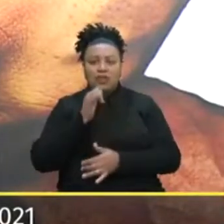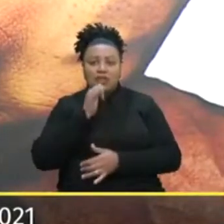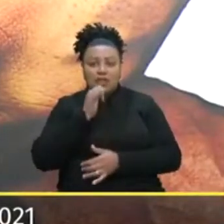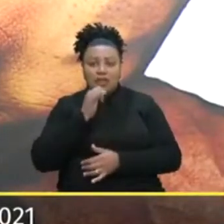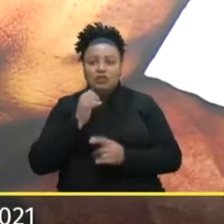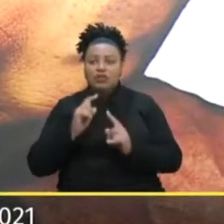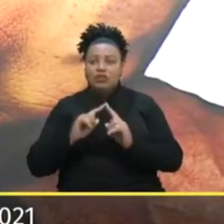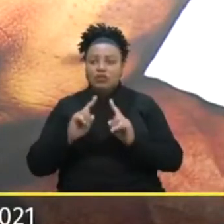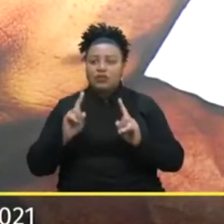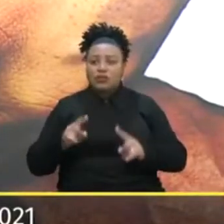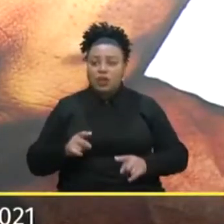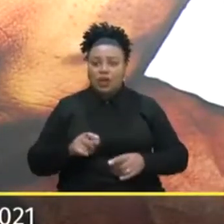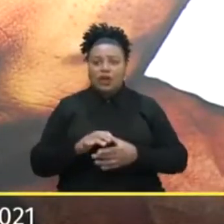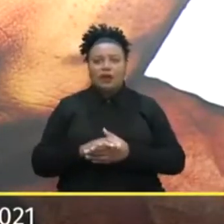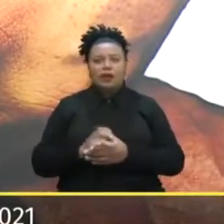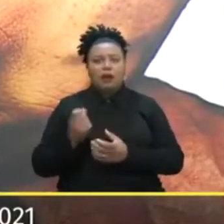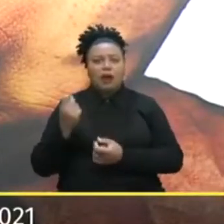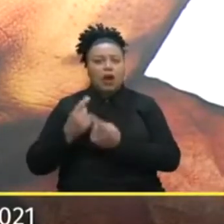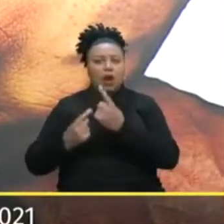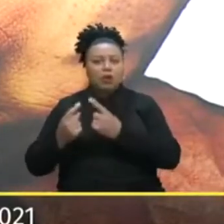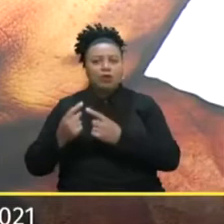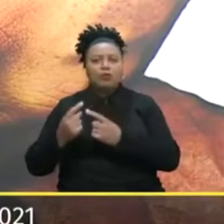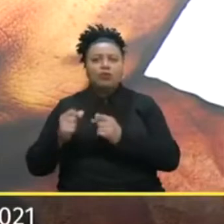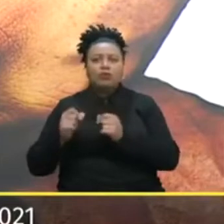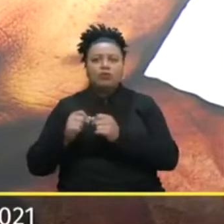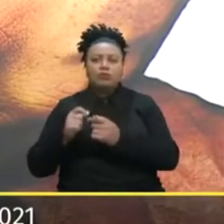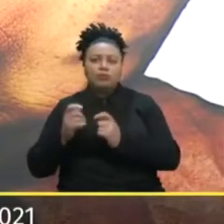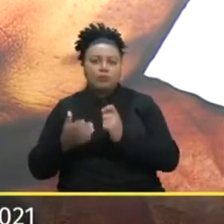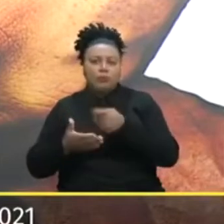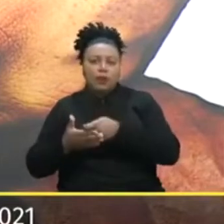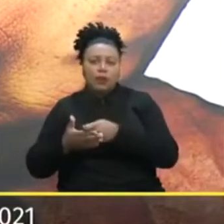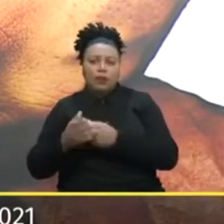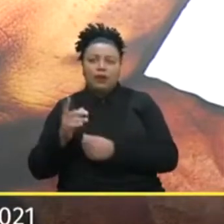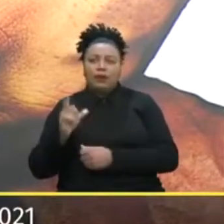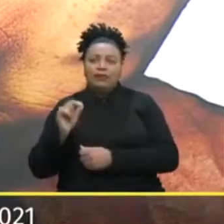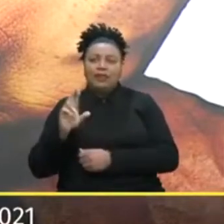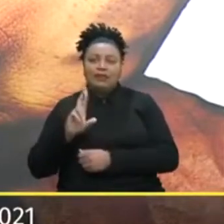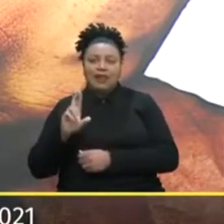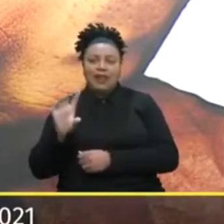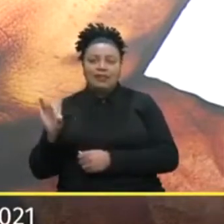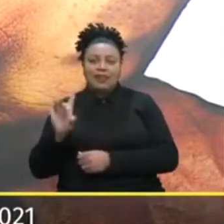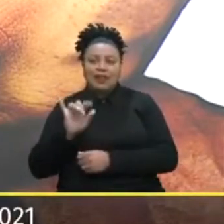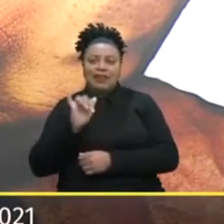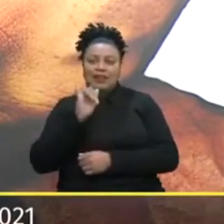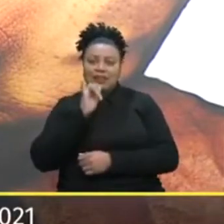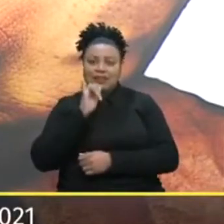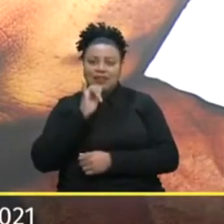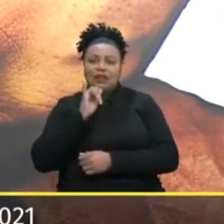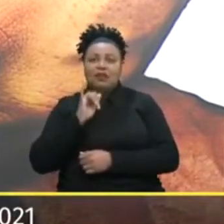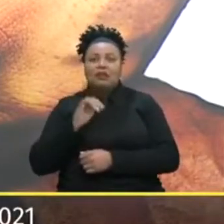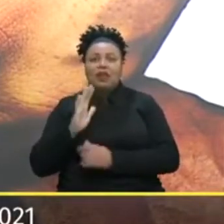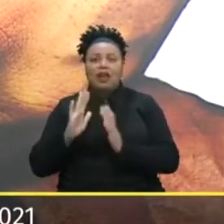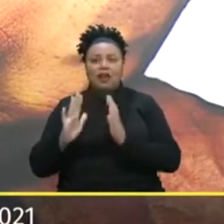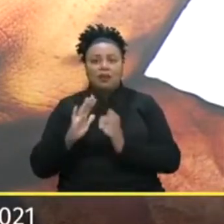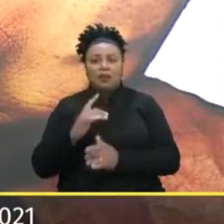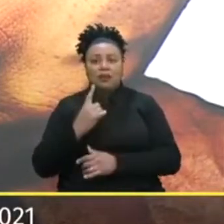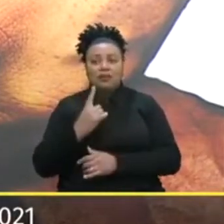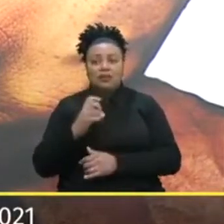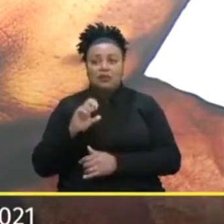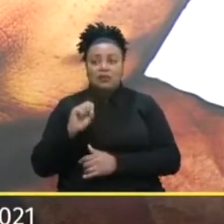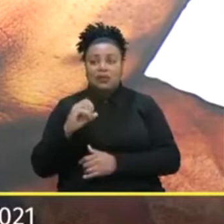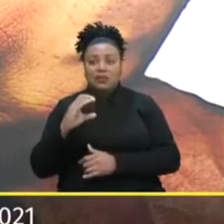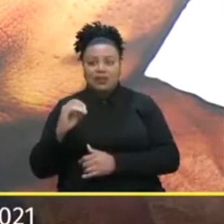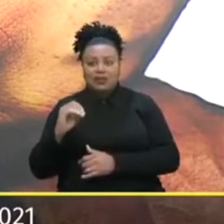aos funcionários Algum outro Parte a gente fez Subsidiado 10 reais Cada teste Na época Eram 180 reais Sim Também A